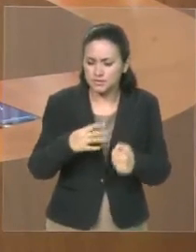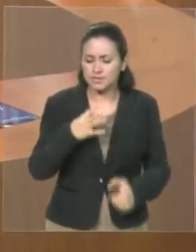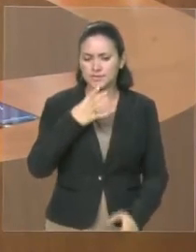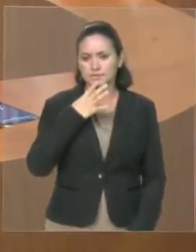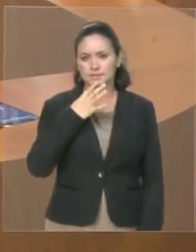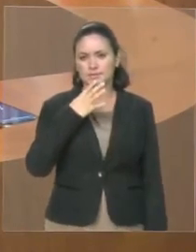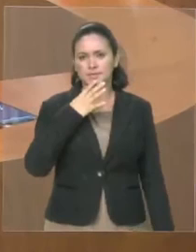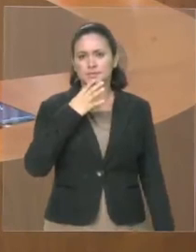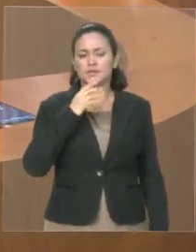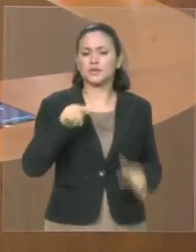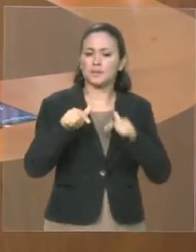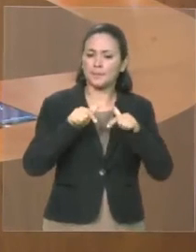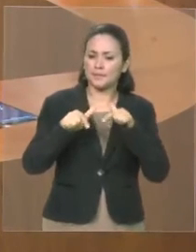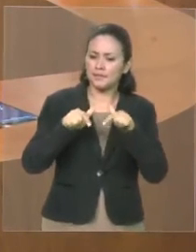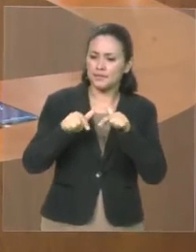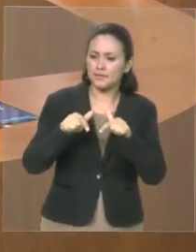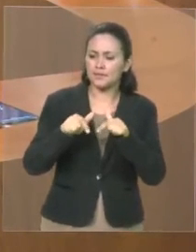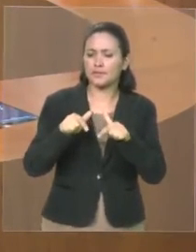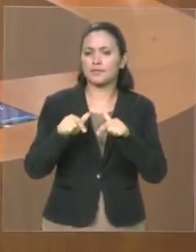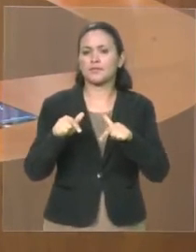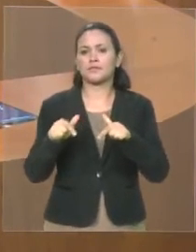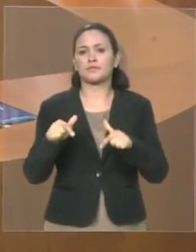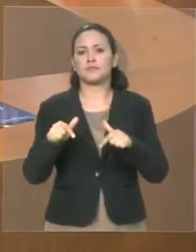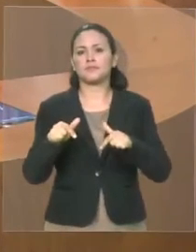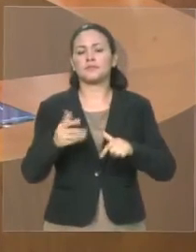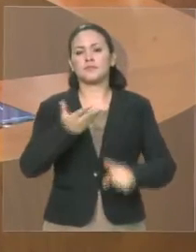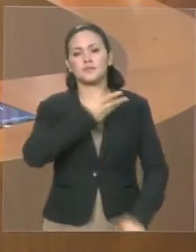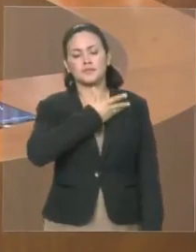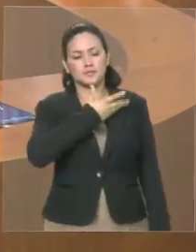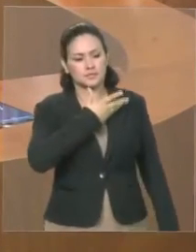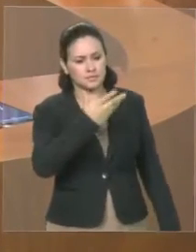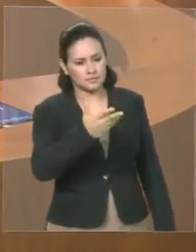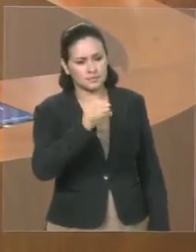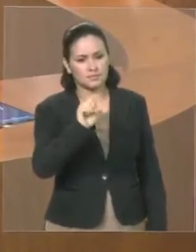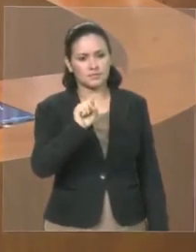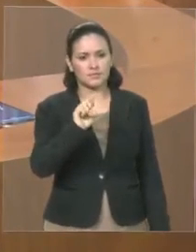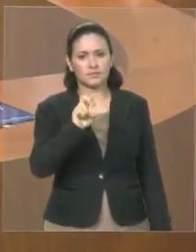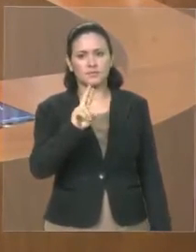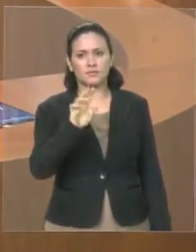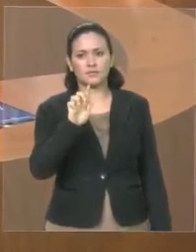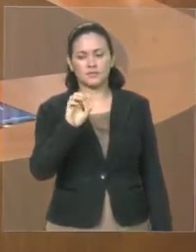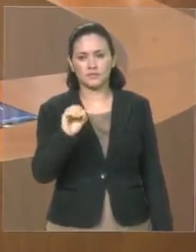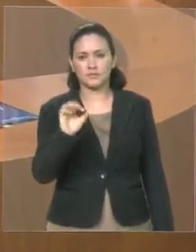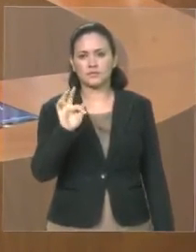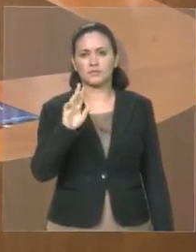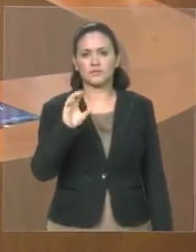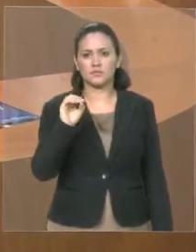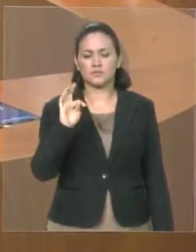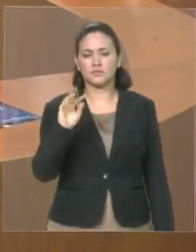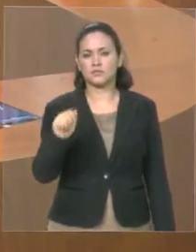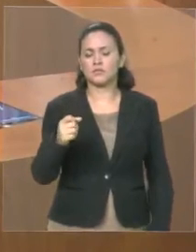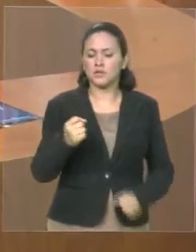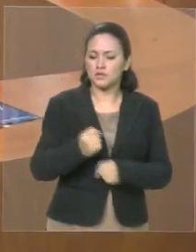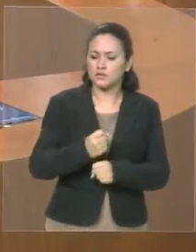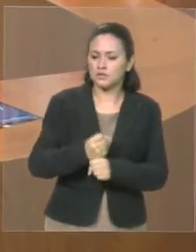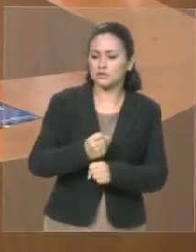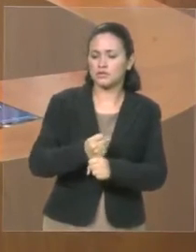a dedicação do colega Sérgio Frota, presidente do Sampaio, todos esses anos.